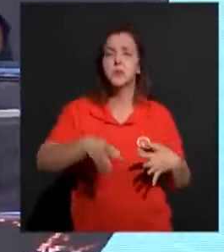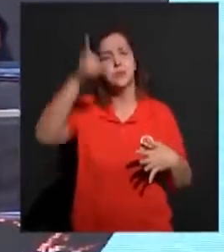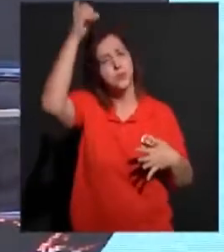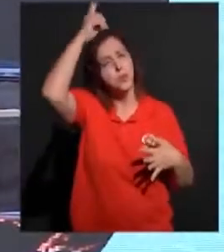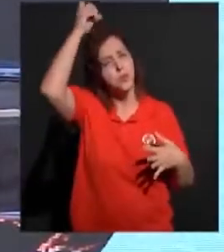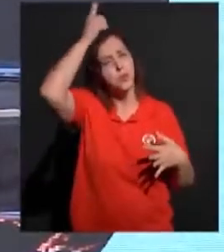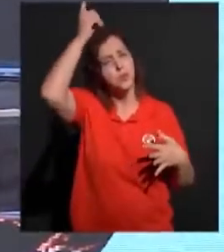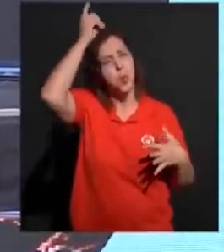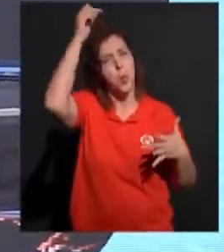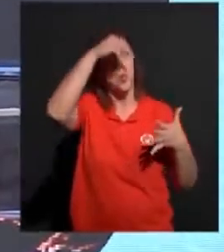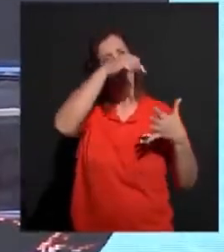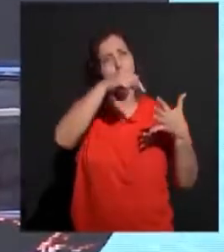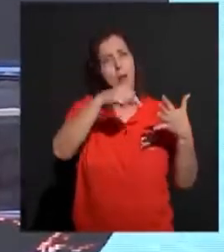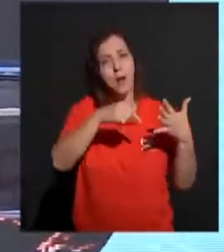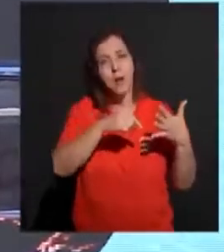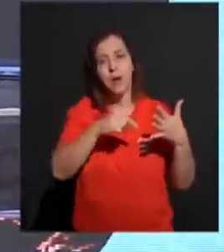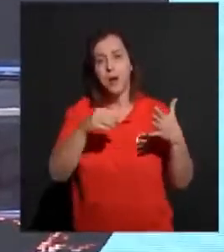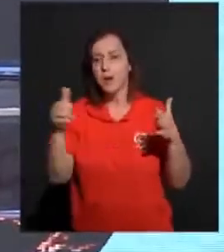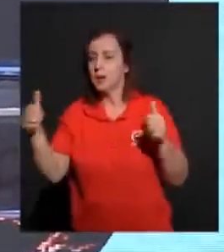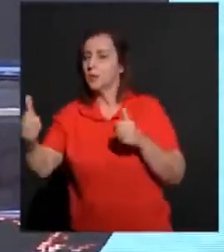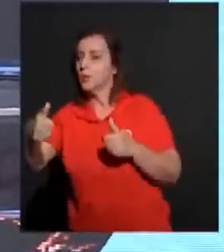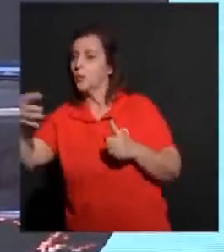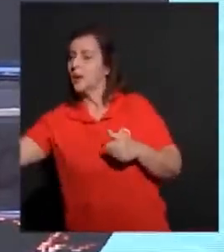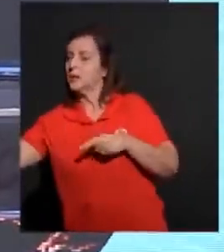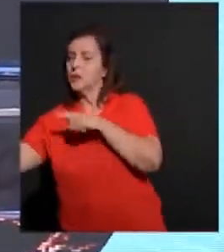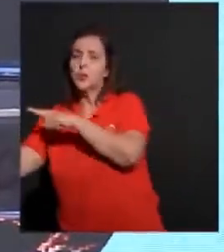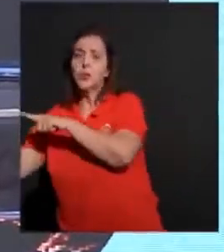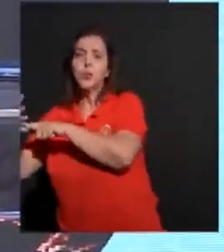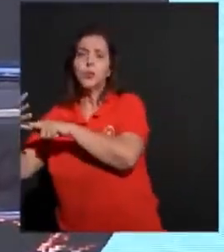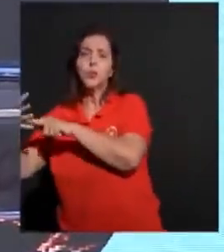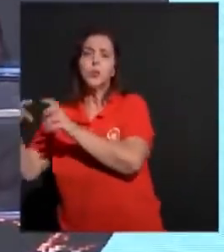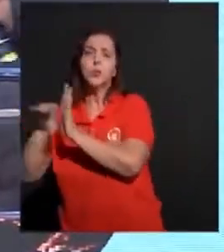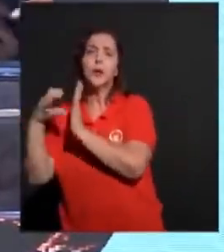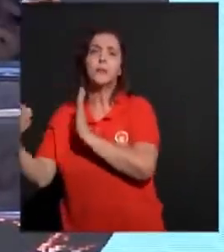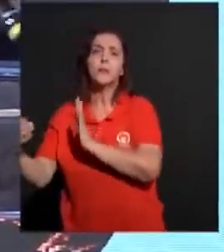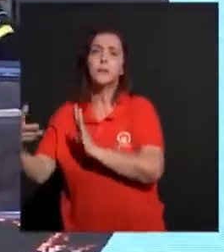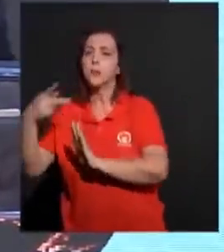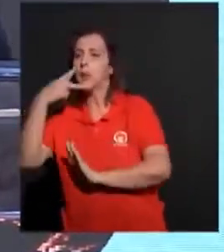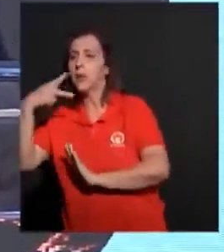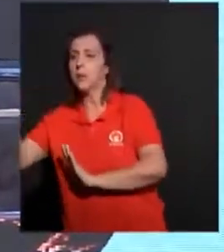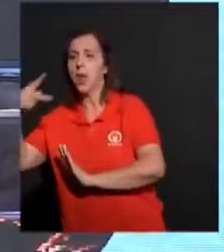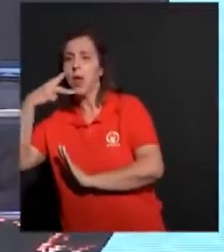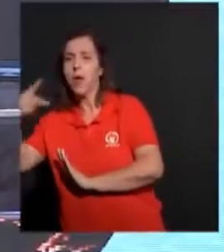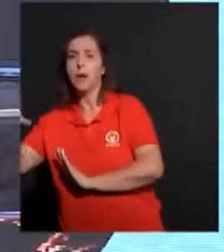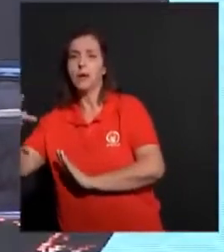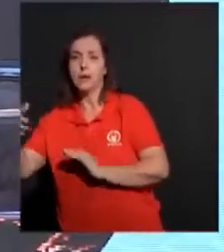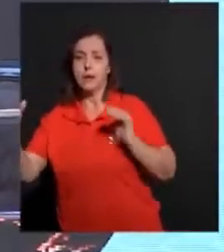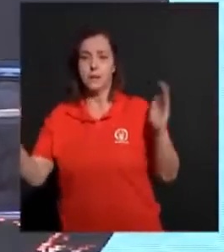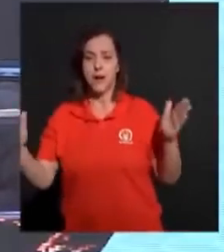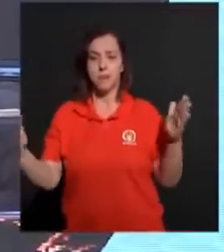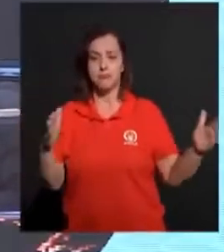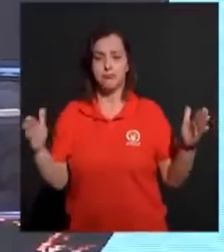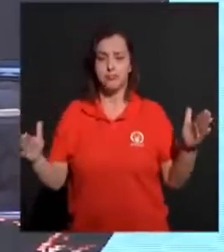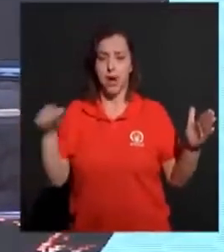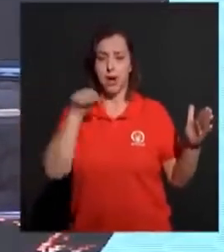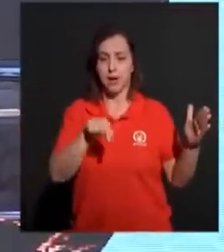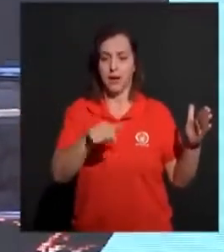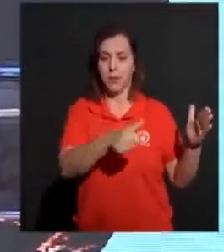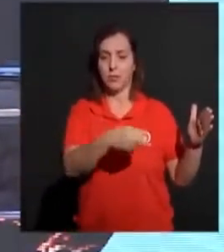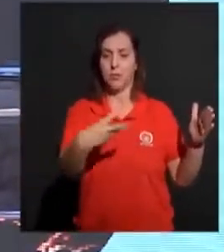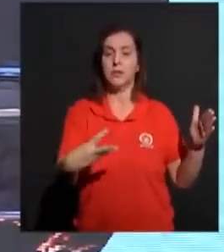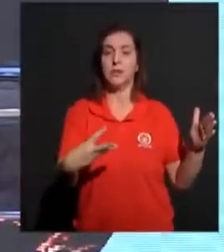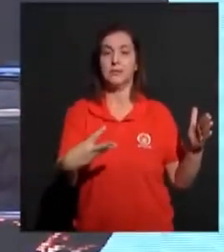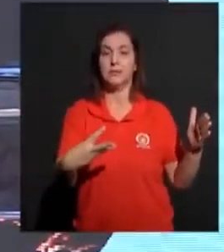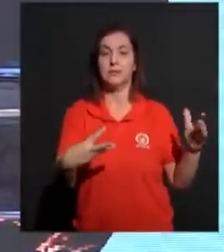dons. No capítulo 14, ele vai falar ali um pouquinho sobre as profecias. Mas dentre esses dois, ele